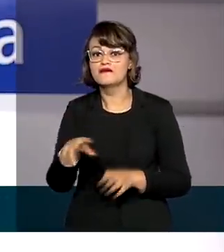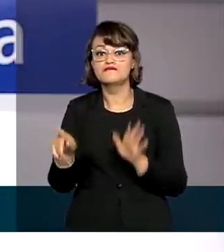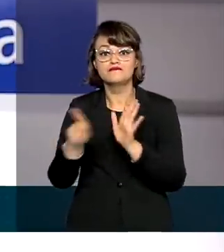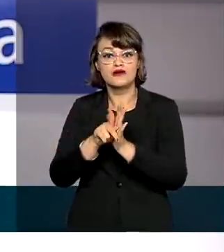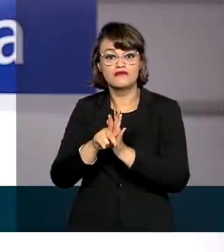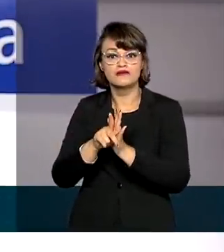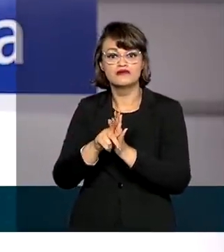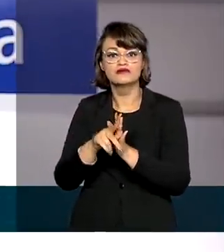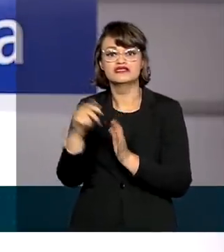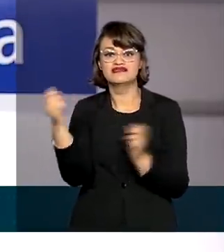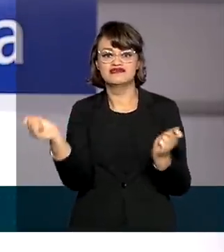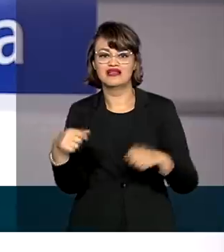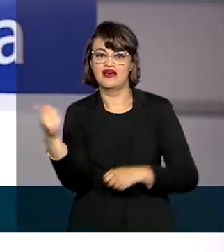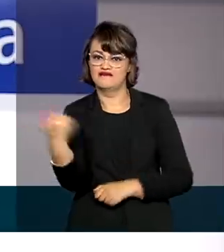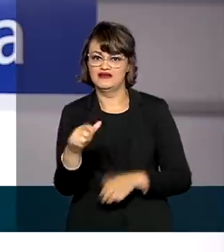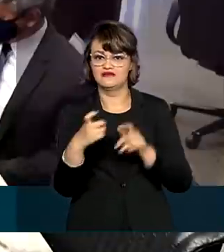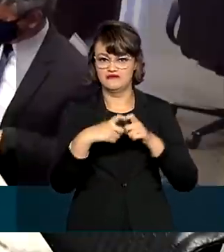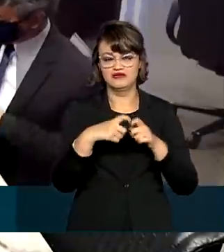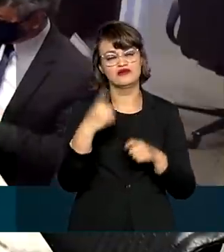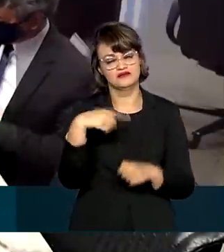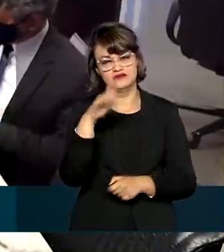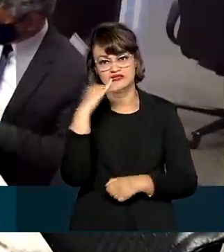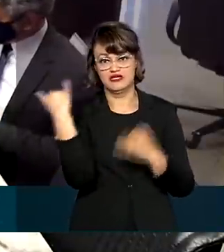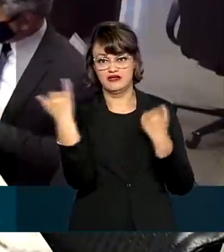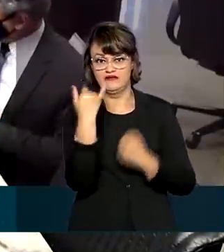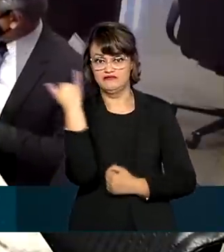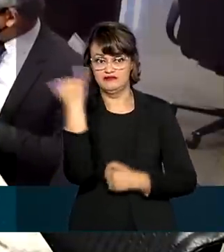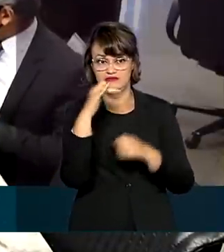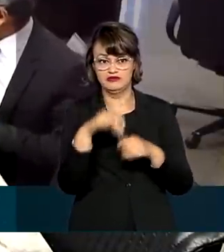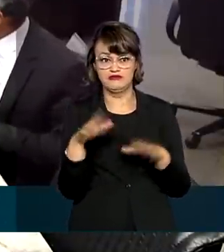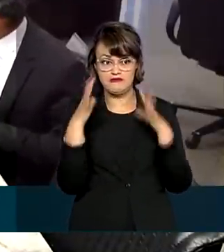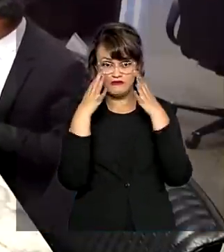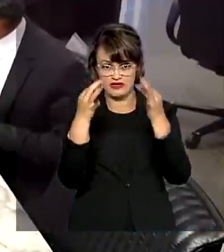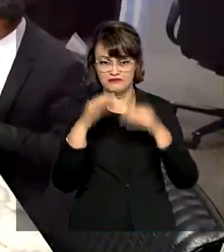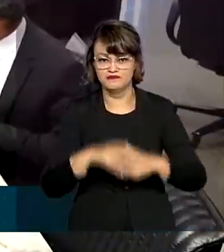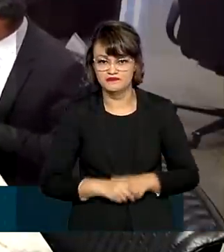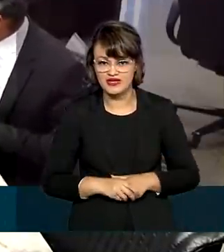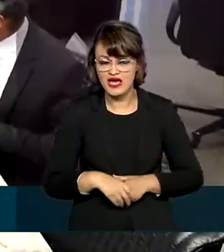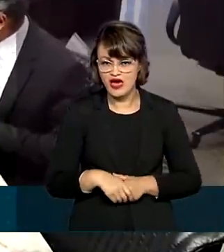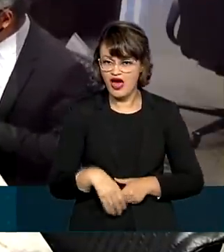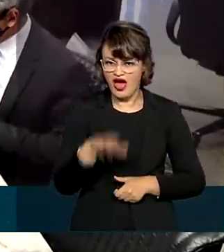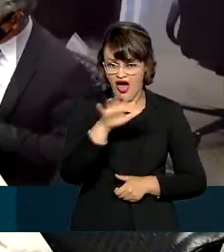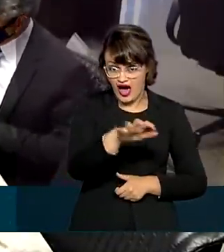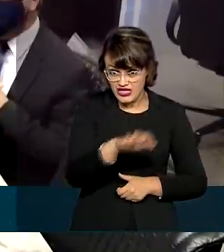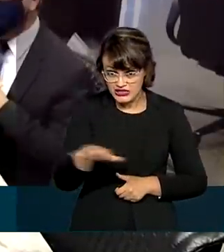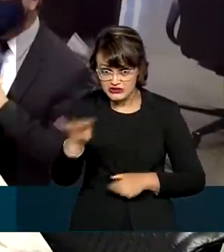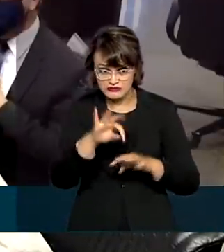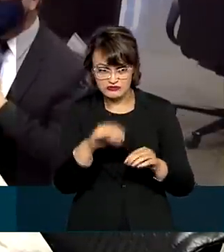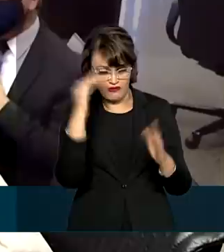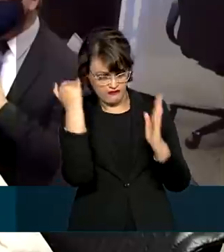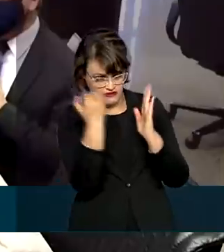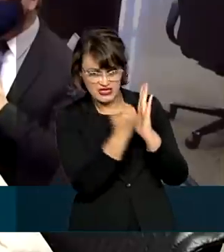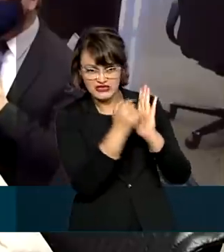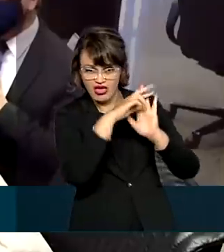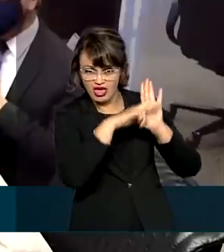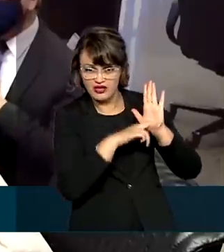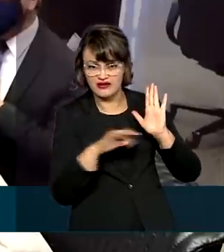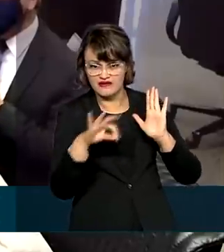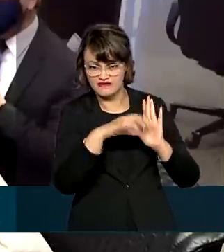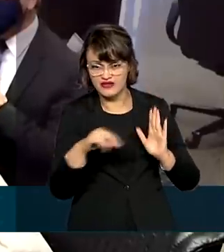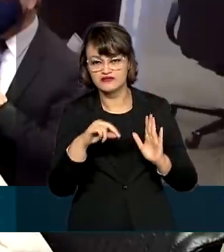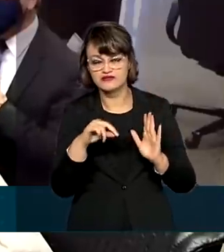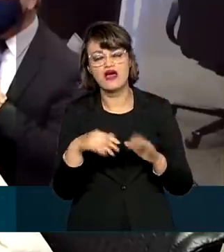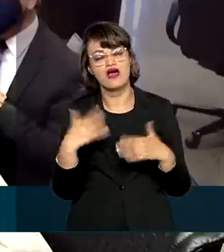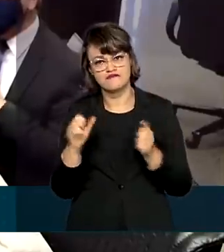feitas as avaliações médicas. Só abrirão aquelas agências que cumpram todo o protocolo. Dentro da agência haverá um